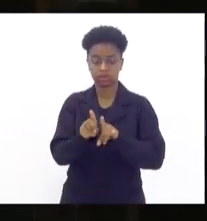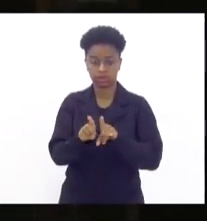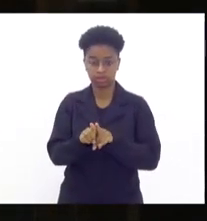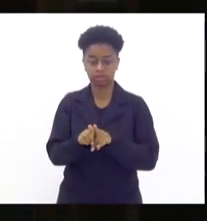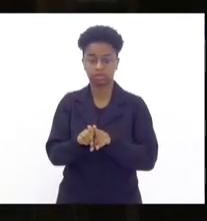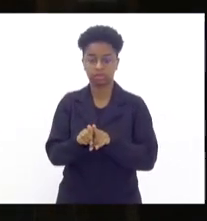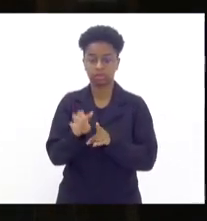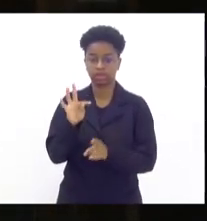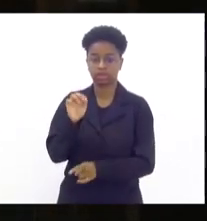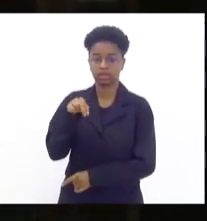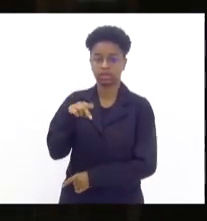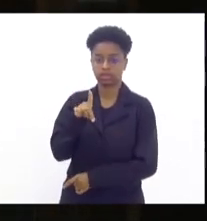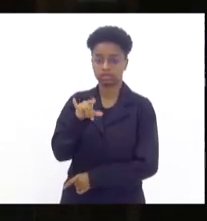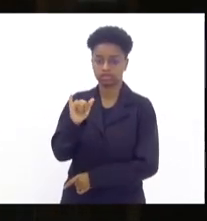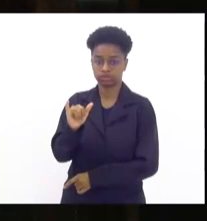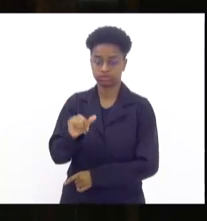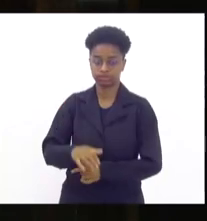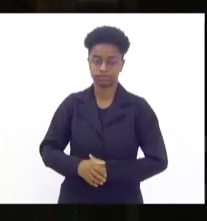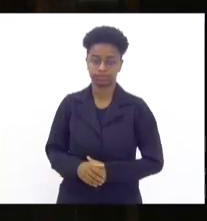Tande